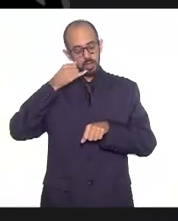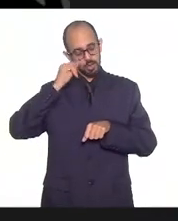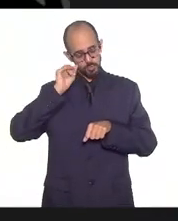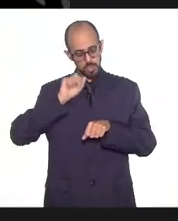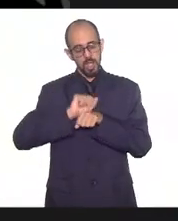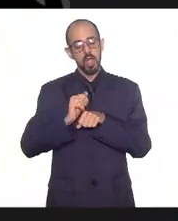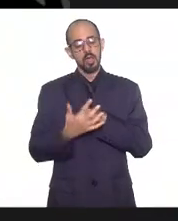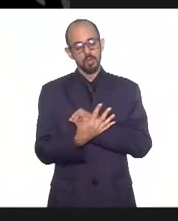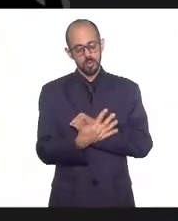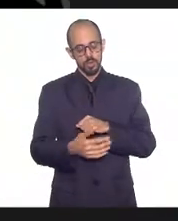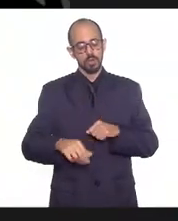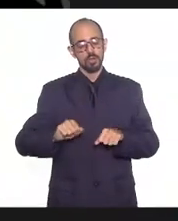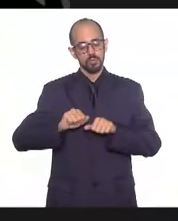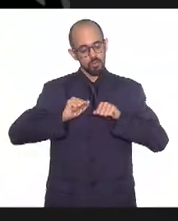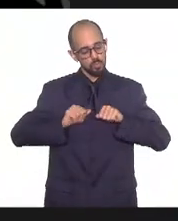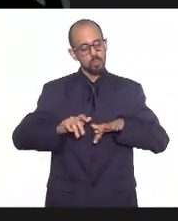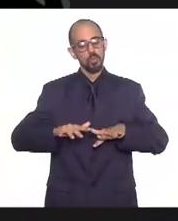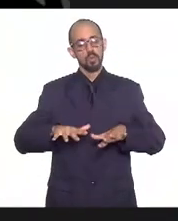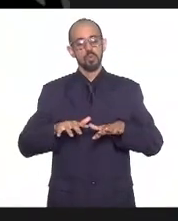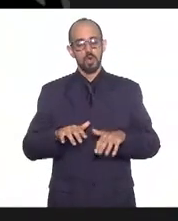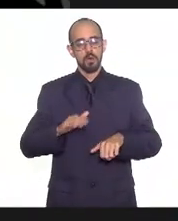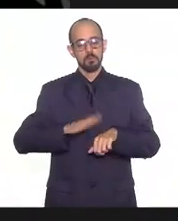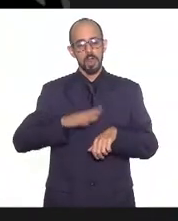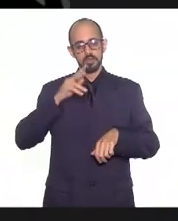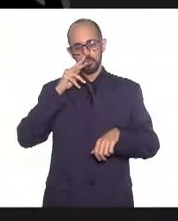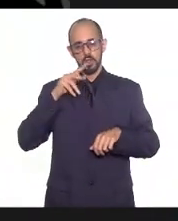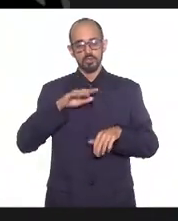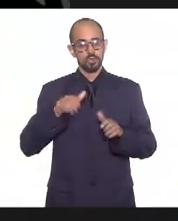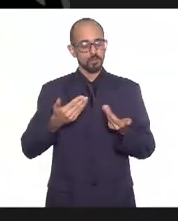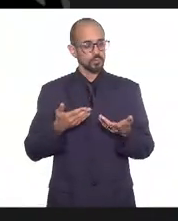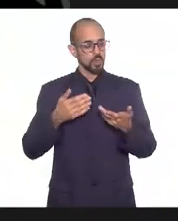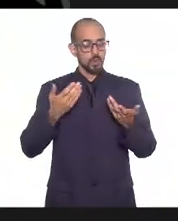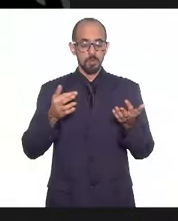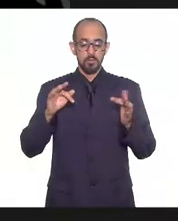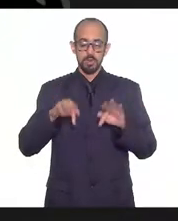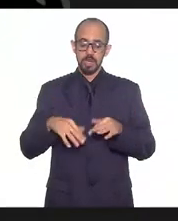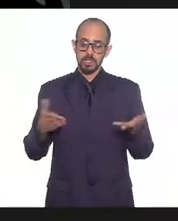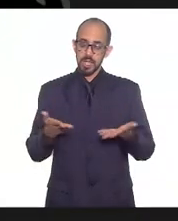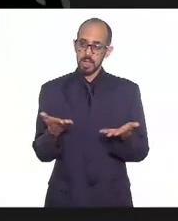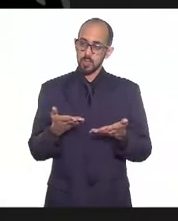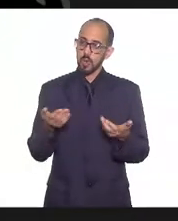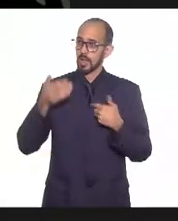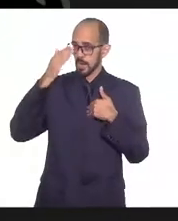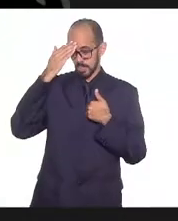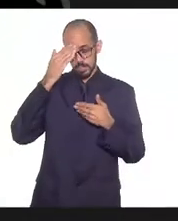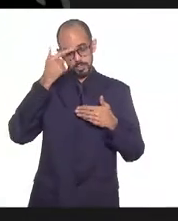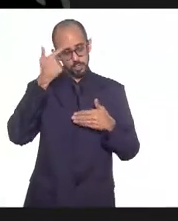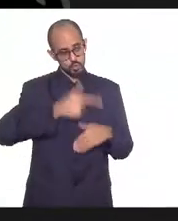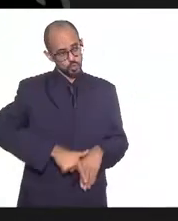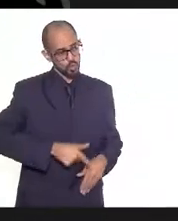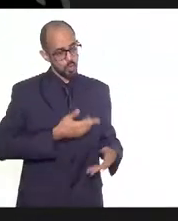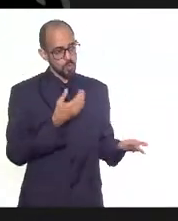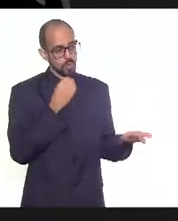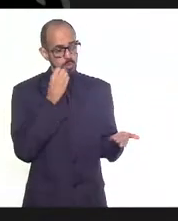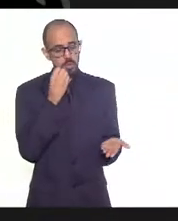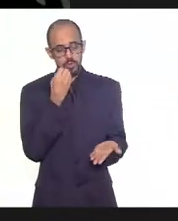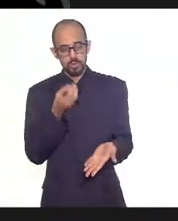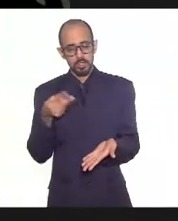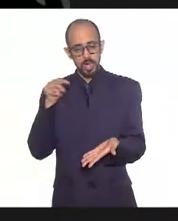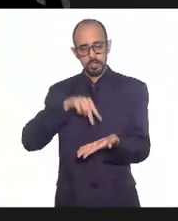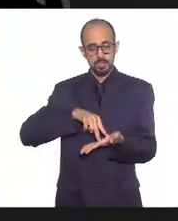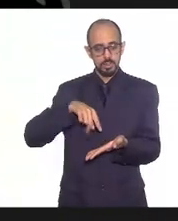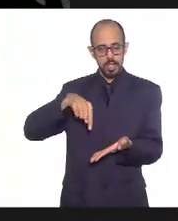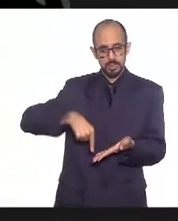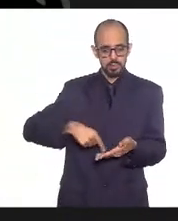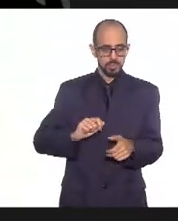forma mais eficaz. Então, queria, para fechar a minha fala, agradecer mais uma vez a oportunidade de estar